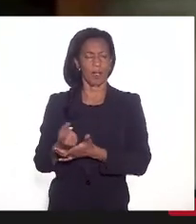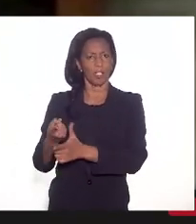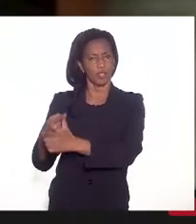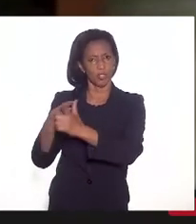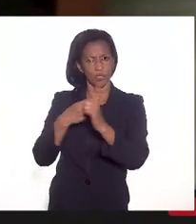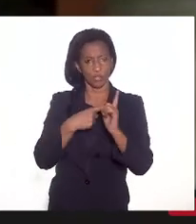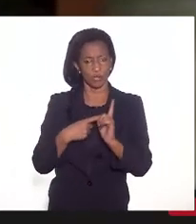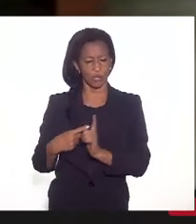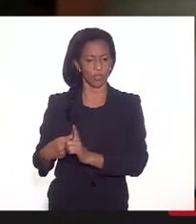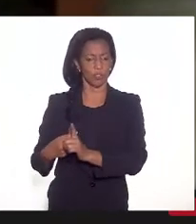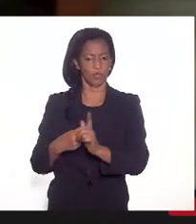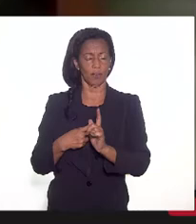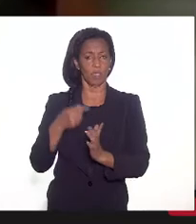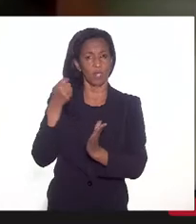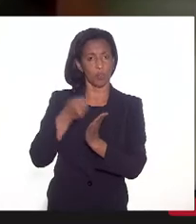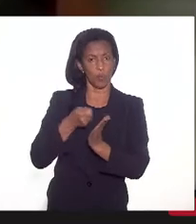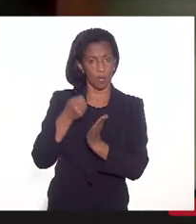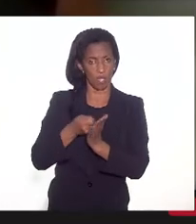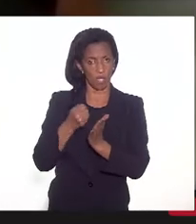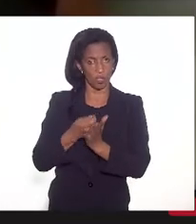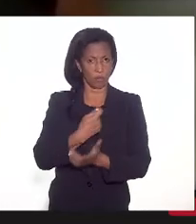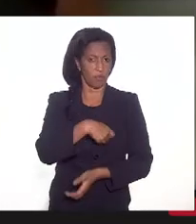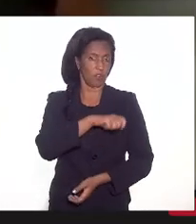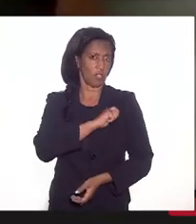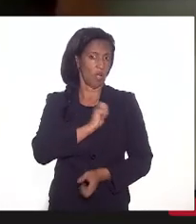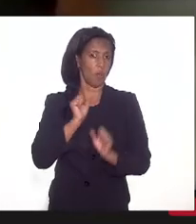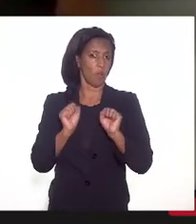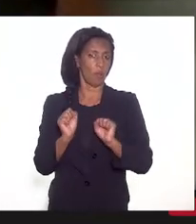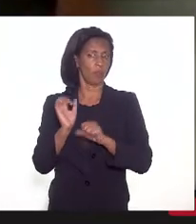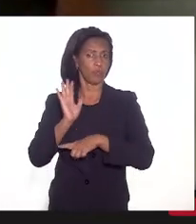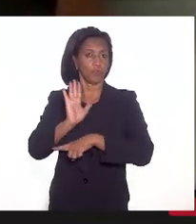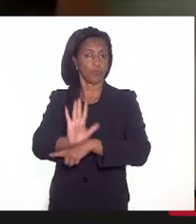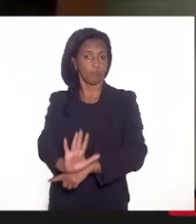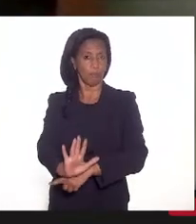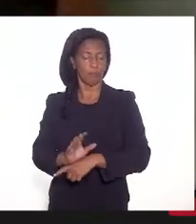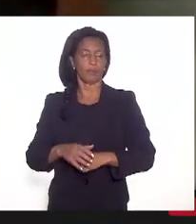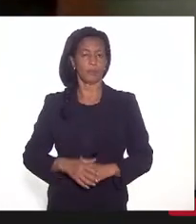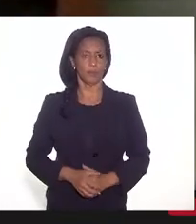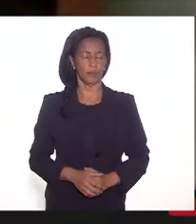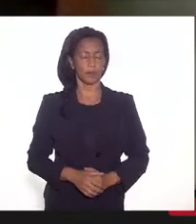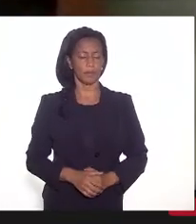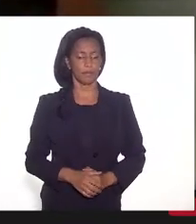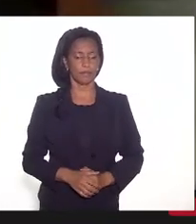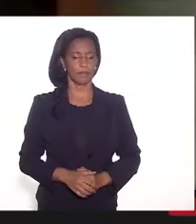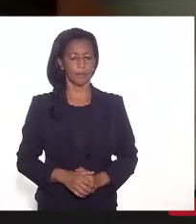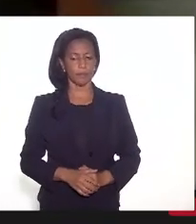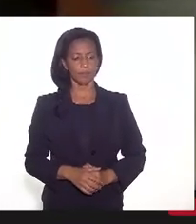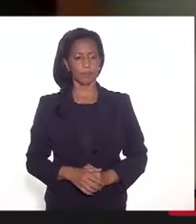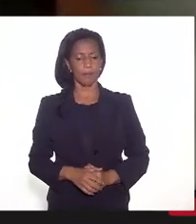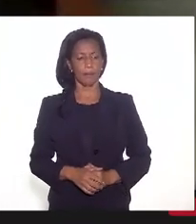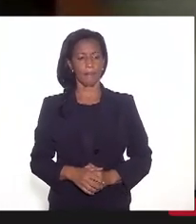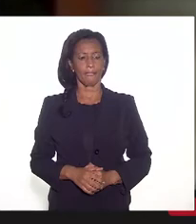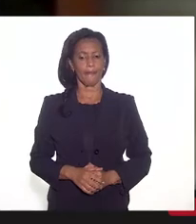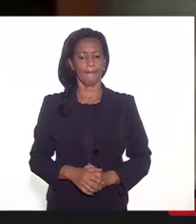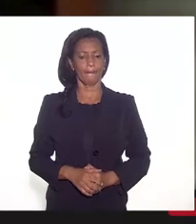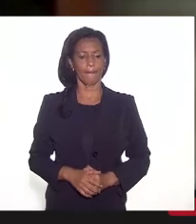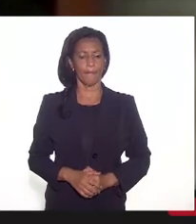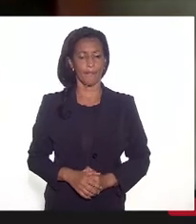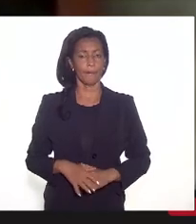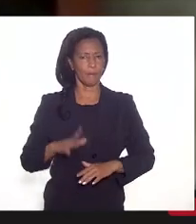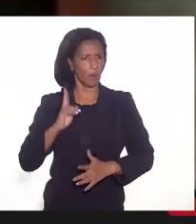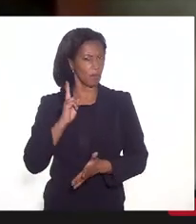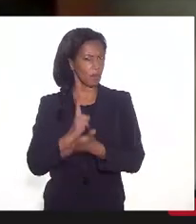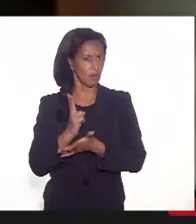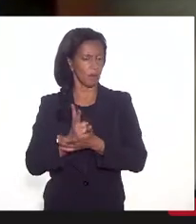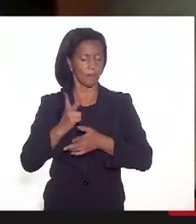E o regime de recuperação fiscal pode ajudar nesse sentido face à nossa dívida. Eu tenho dito